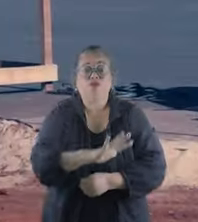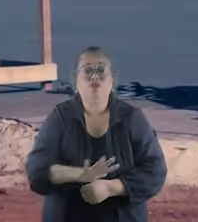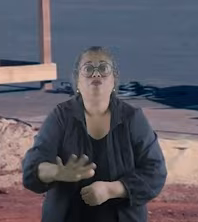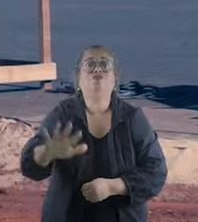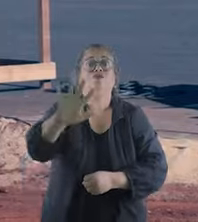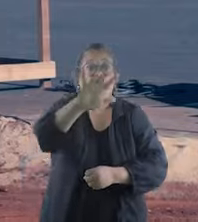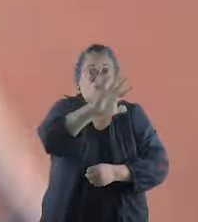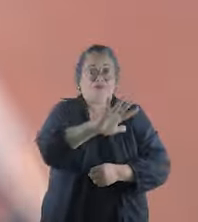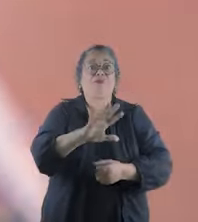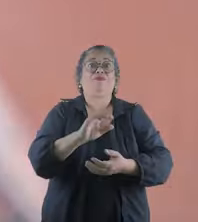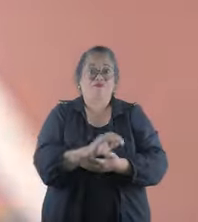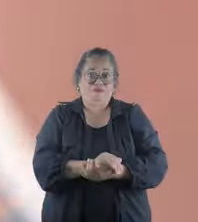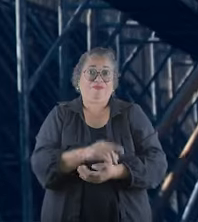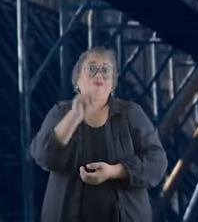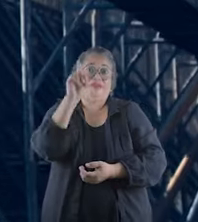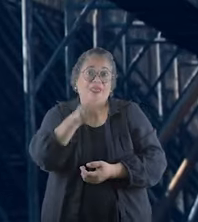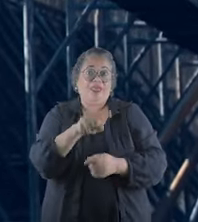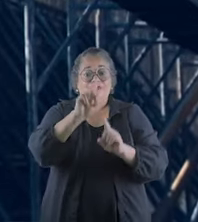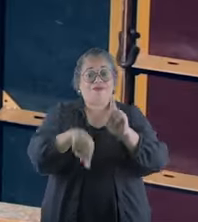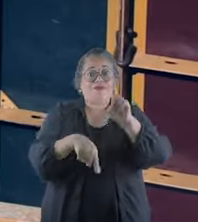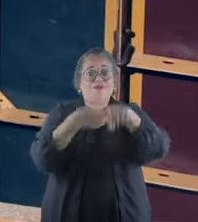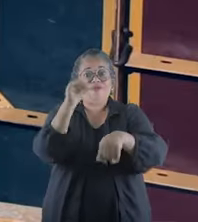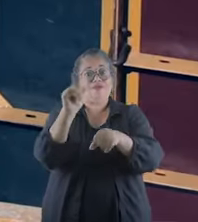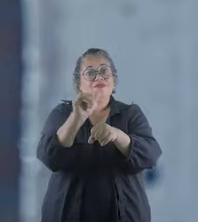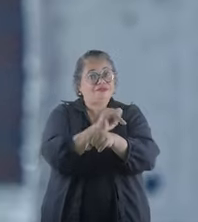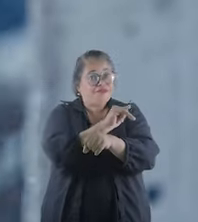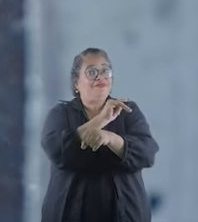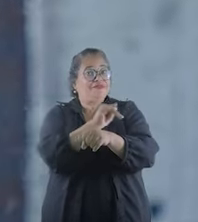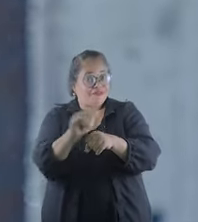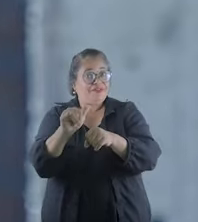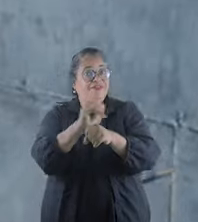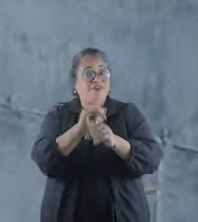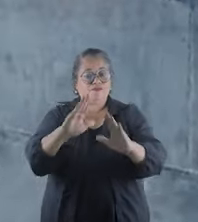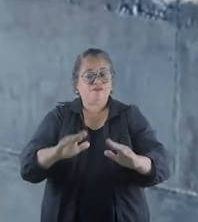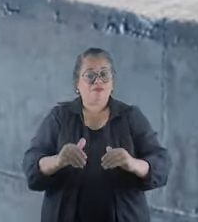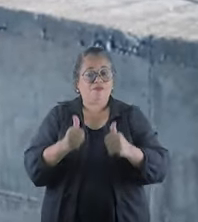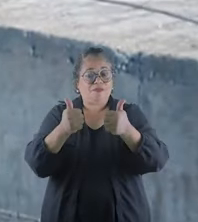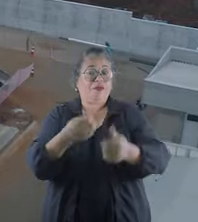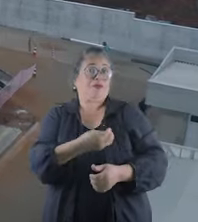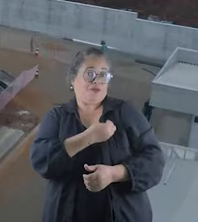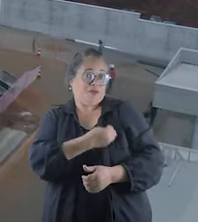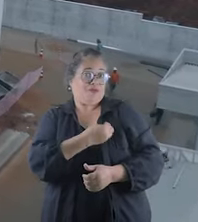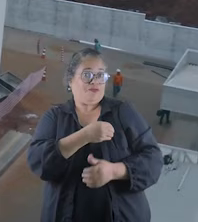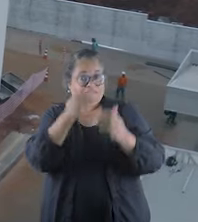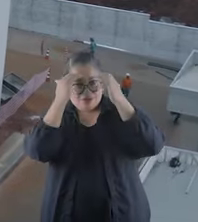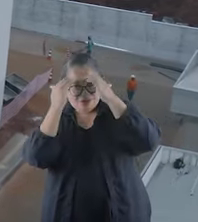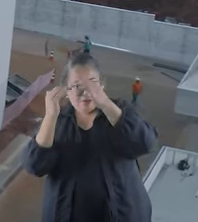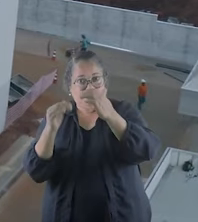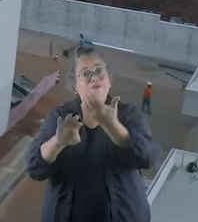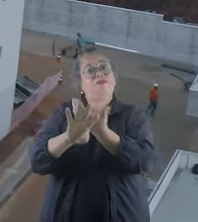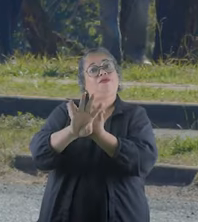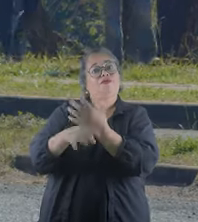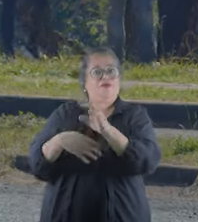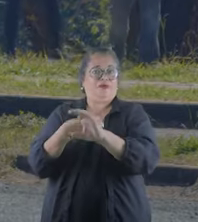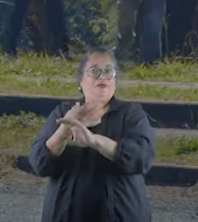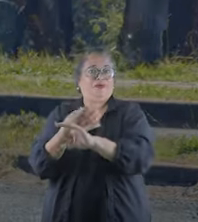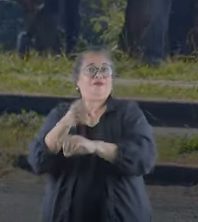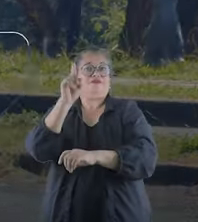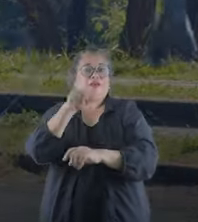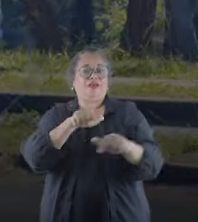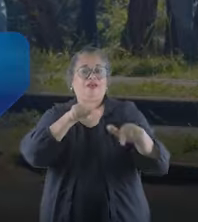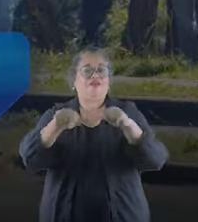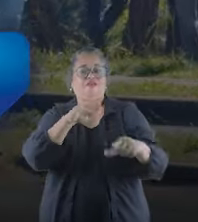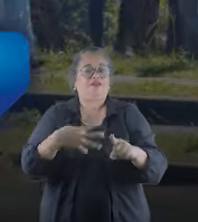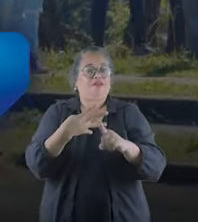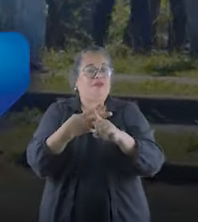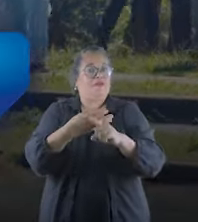obras que atendem toda a cidade. Isso é crescer de forma planejada, com qualidade de vida e respeito ao meio ambiente.